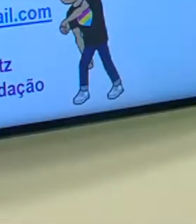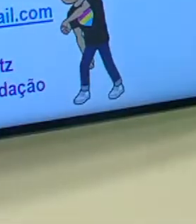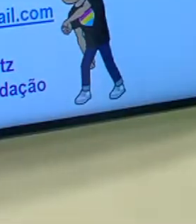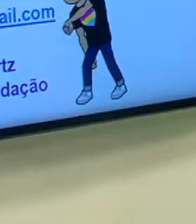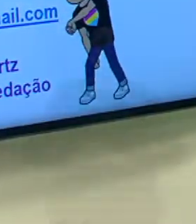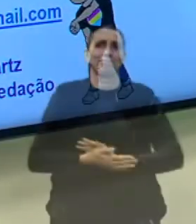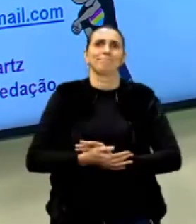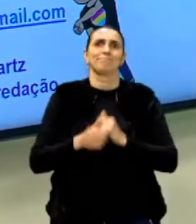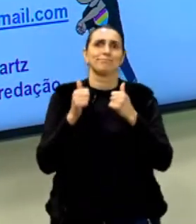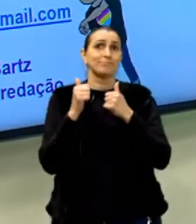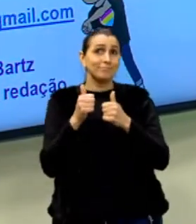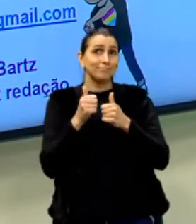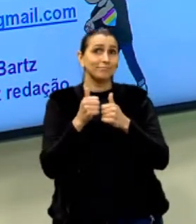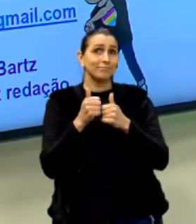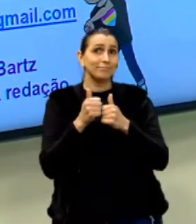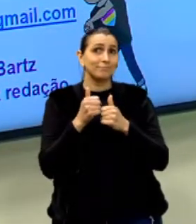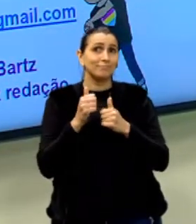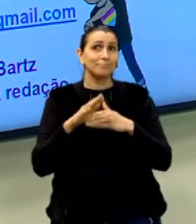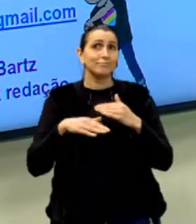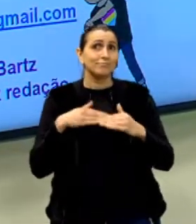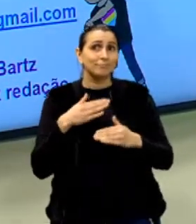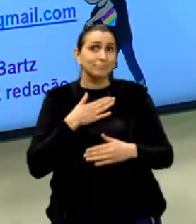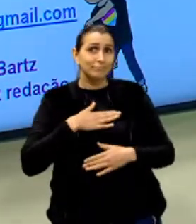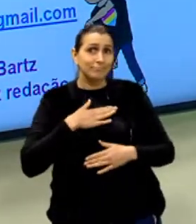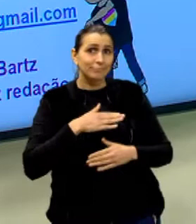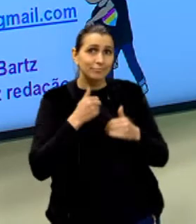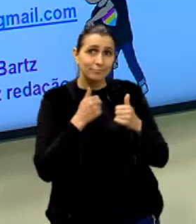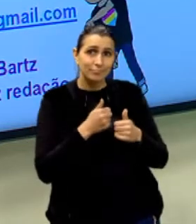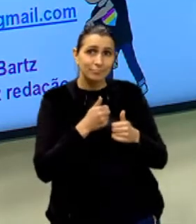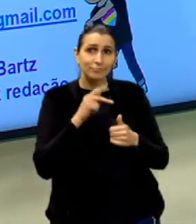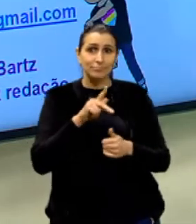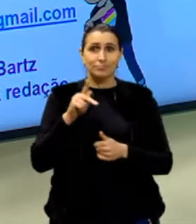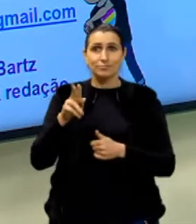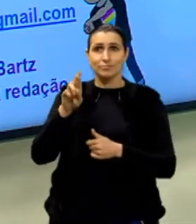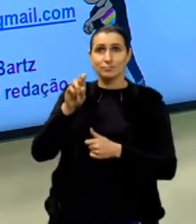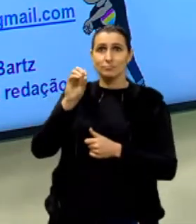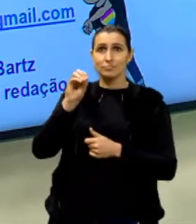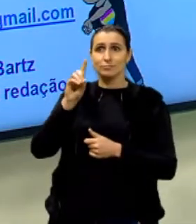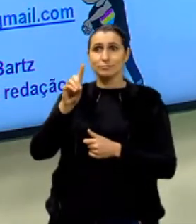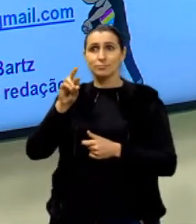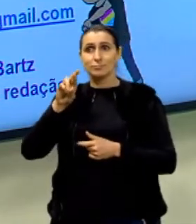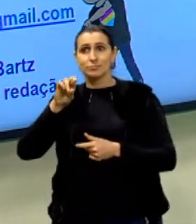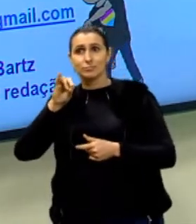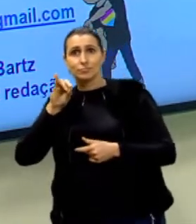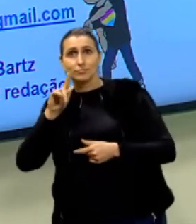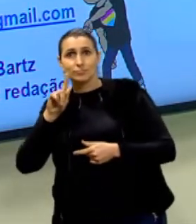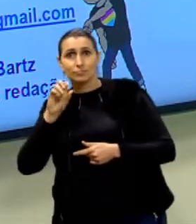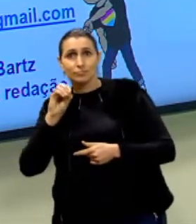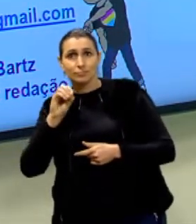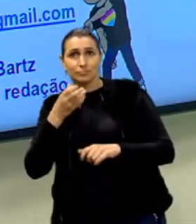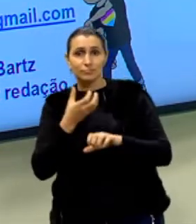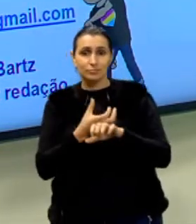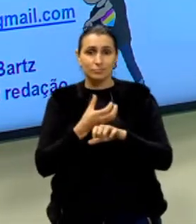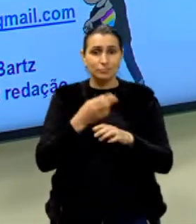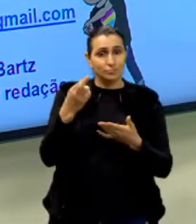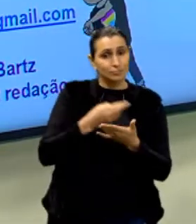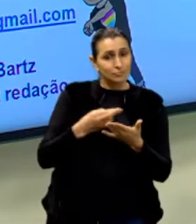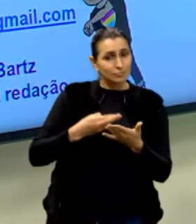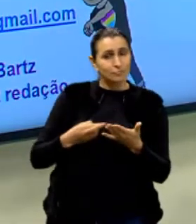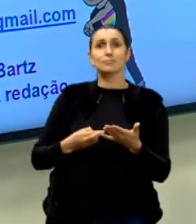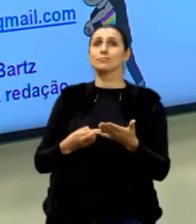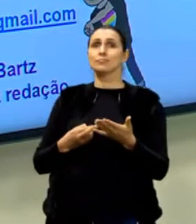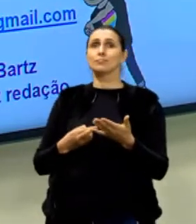E aí, galerinha, beleza? Tudo tranquilo? Aqui quem fala é o professor Rodrigo Bartz, do componente curricular de redação.